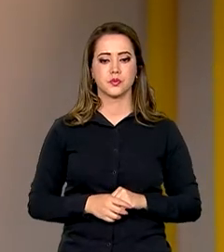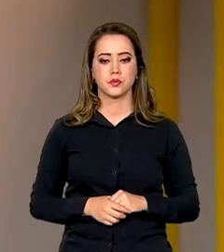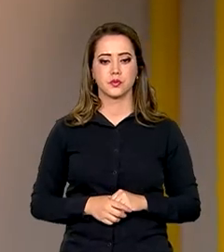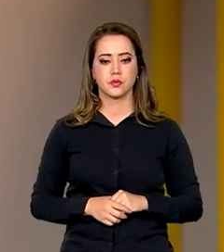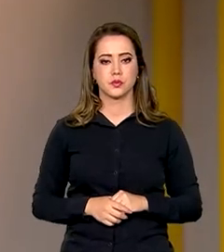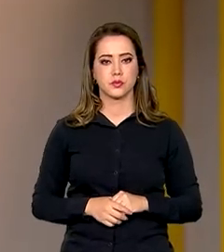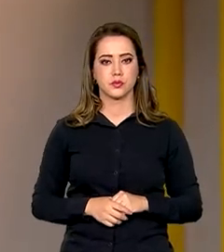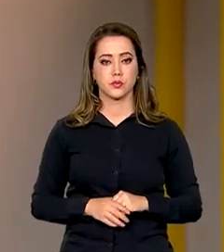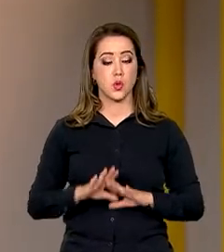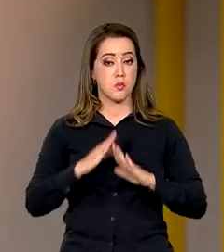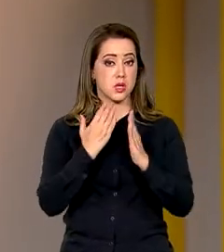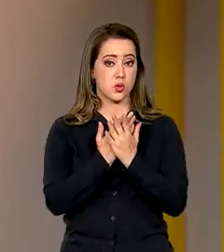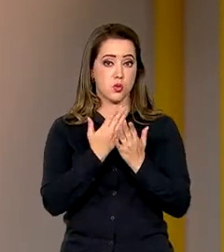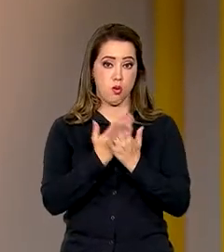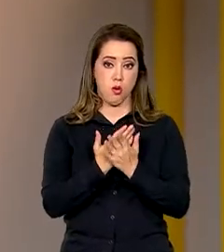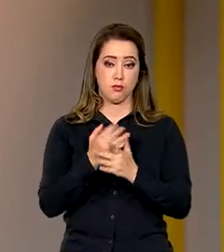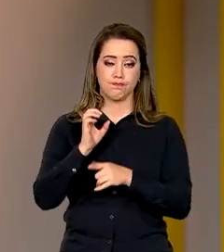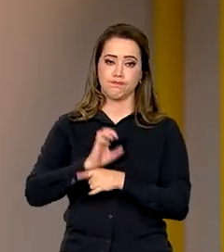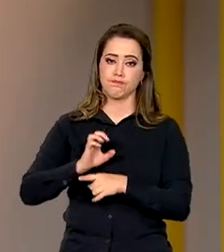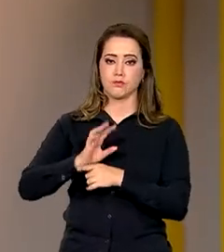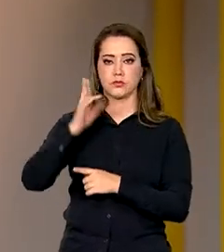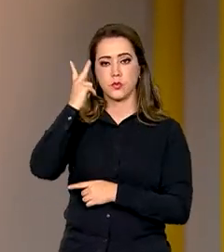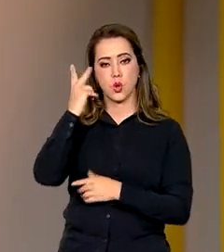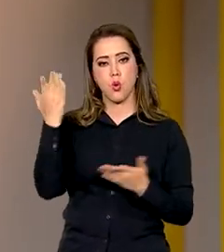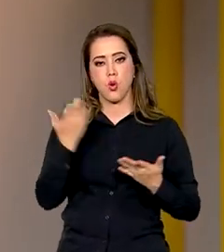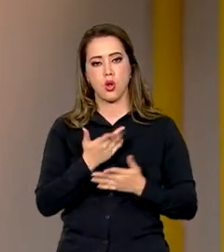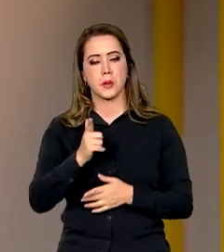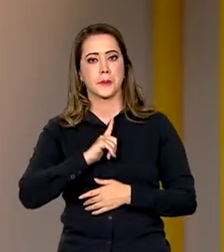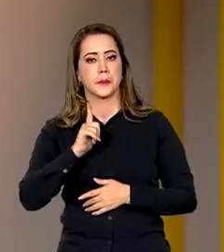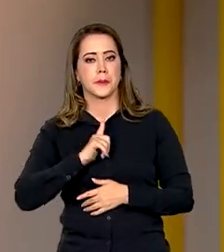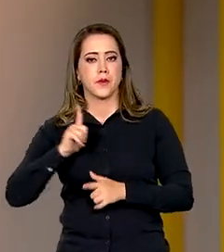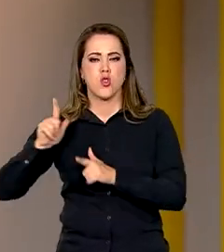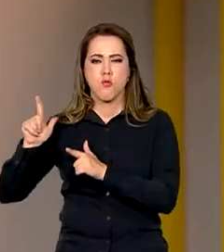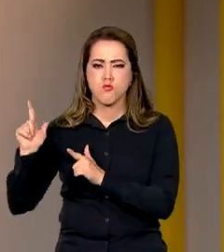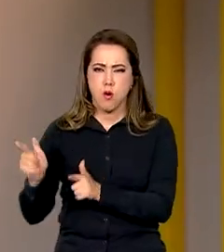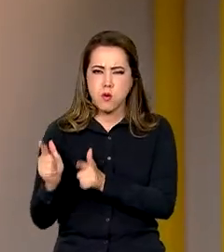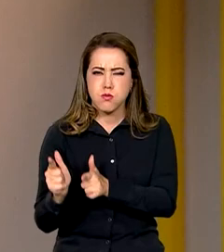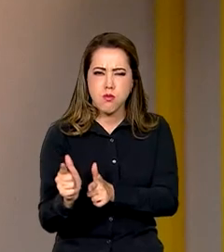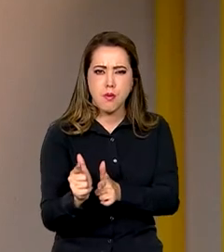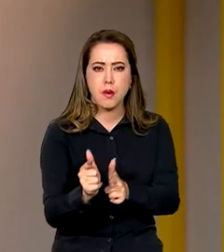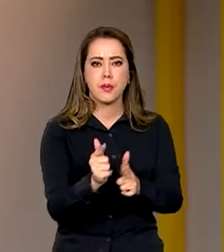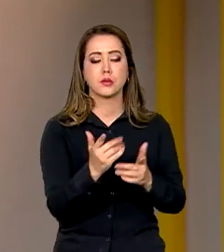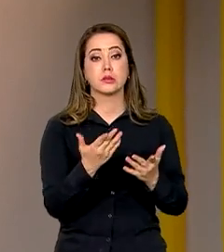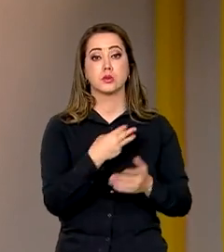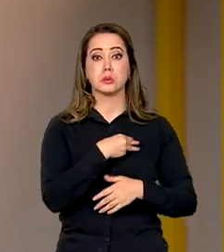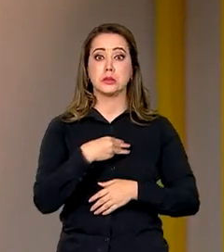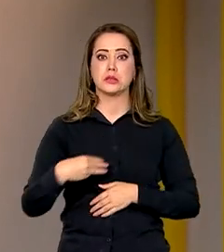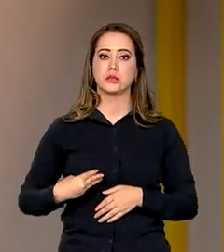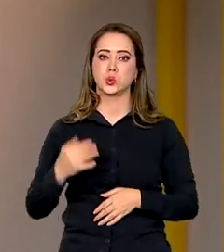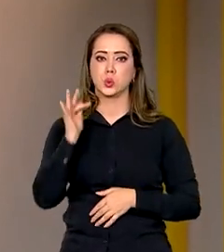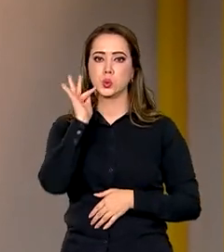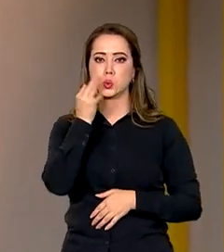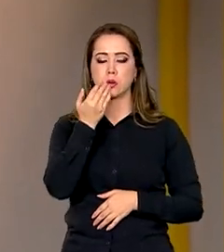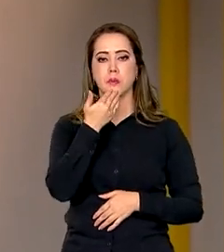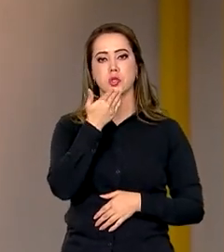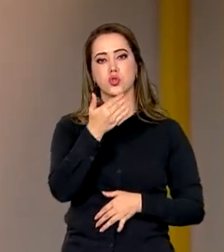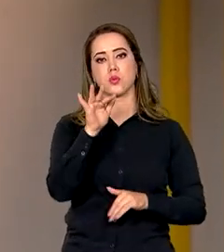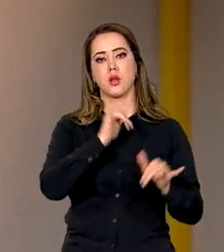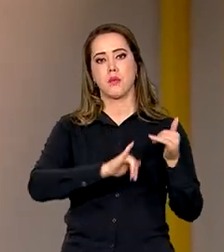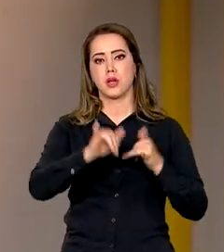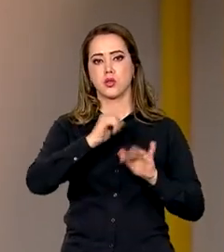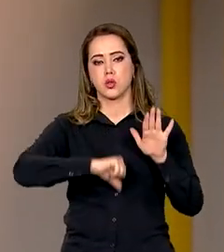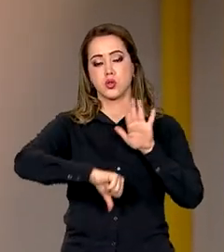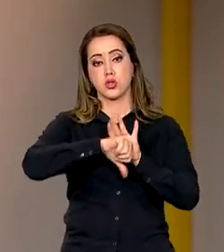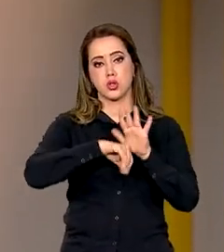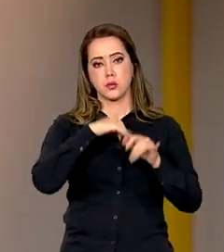Uma escola estadual de São Paulo foi alvo hoje de um ataque com arma de fogo. O ministro Flávio Dino acionou o laboratório de crimes